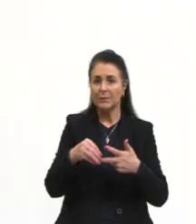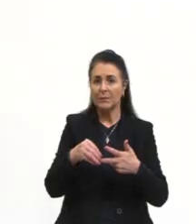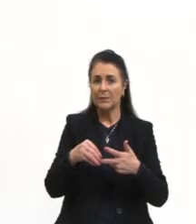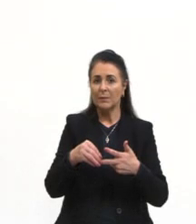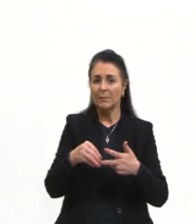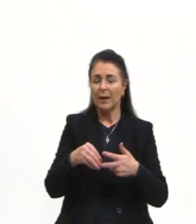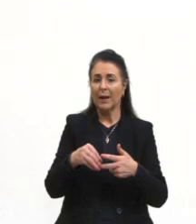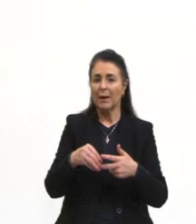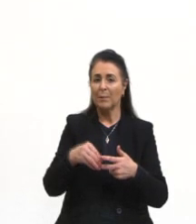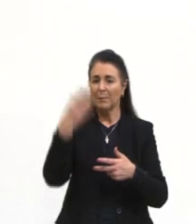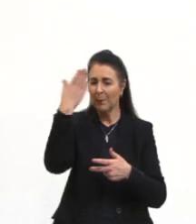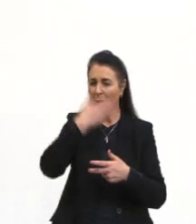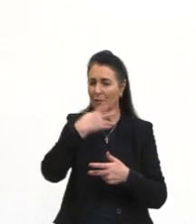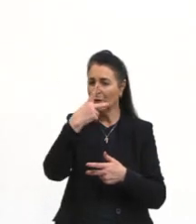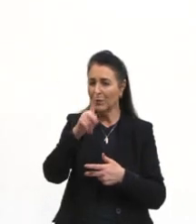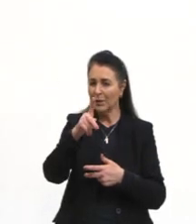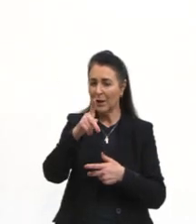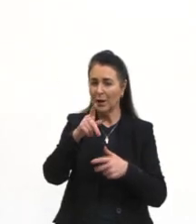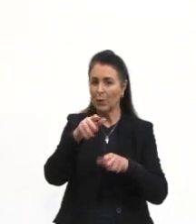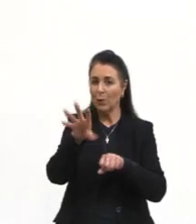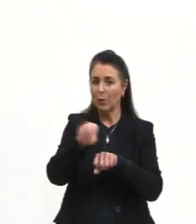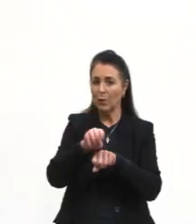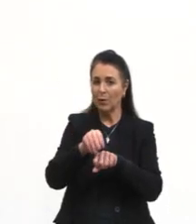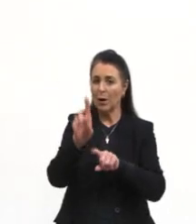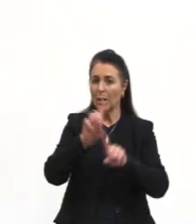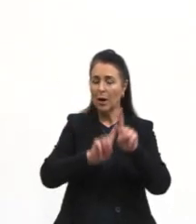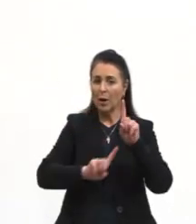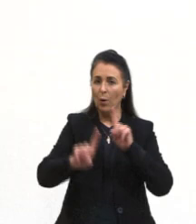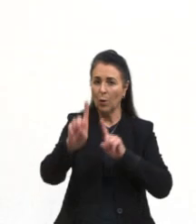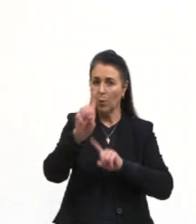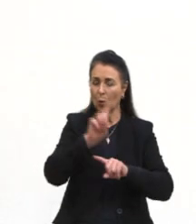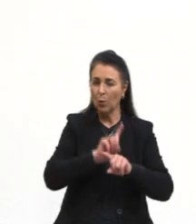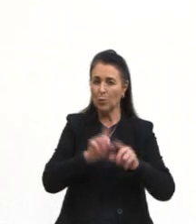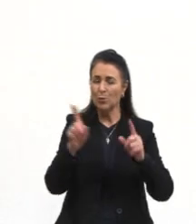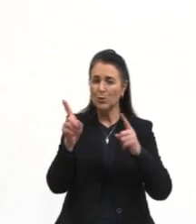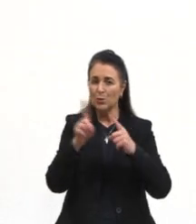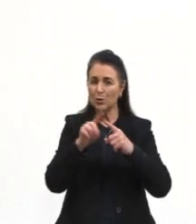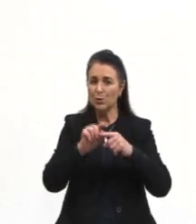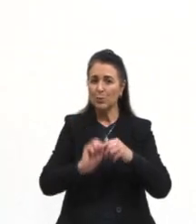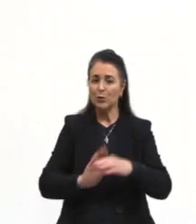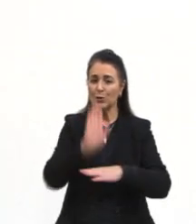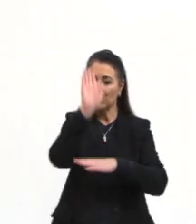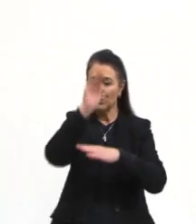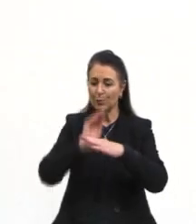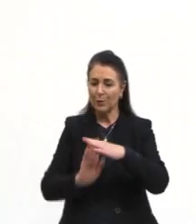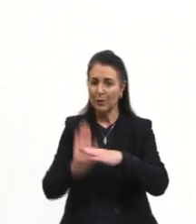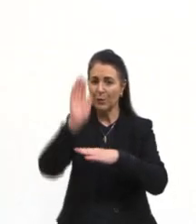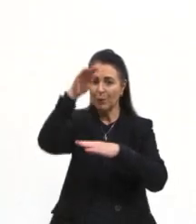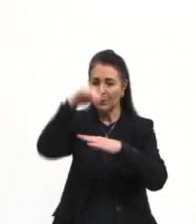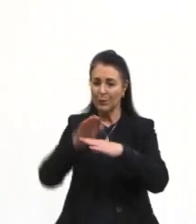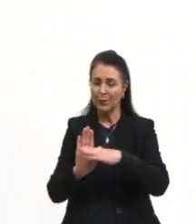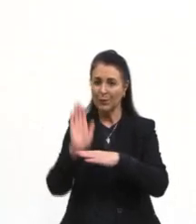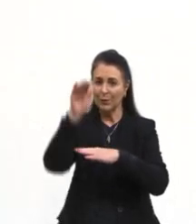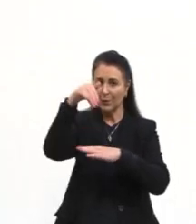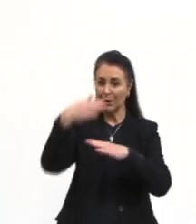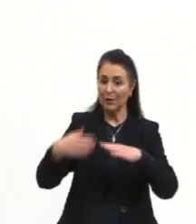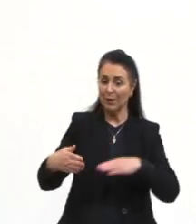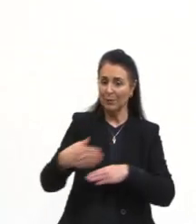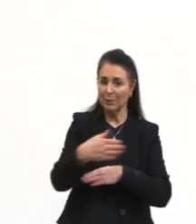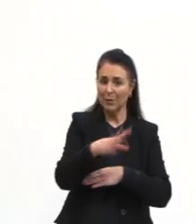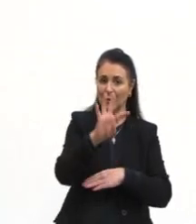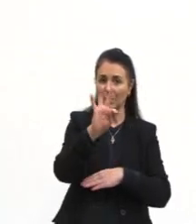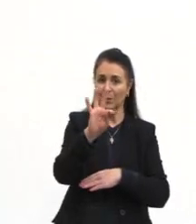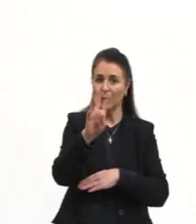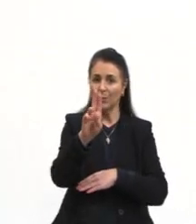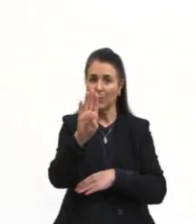conhecimento. Algumas espécies de tubarões. Enem em 2021. Algumas espécies de